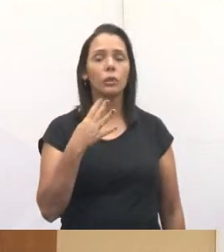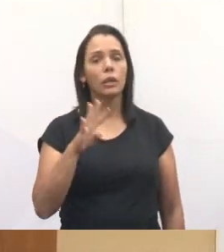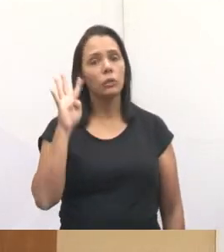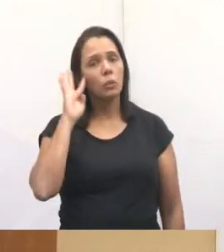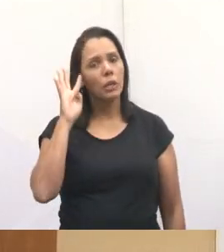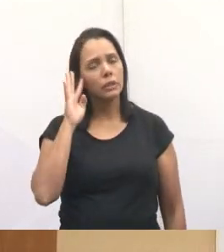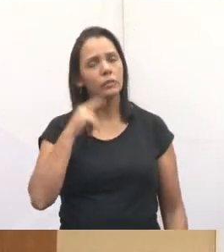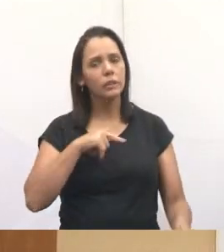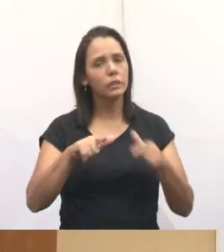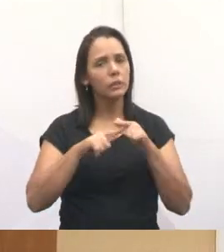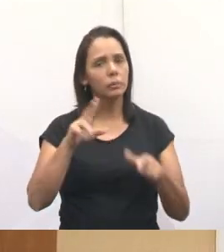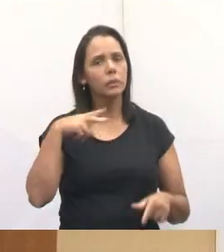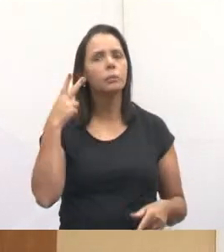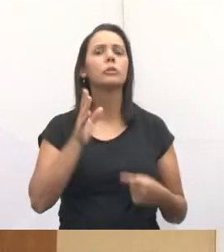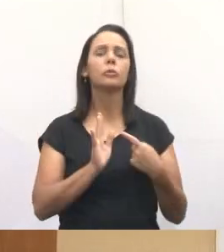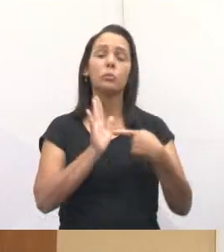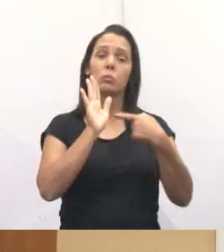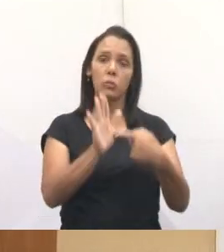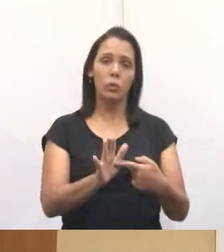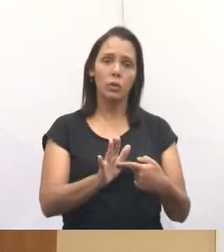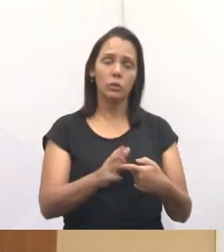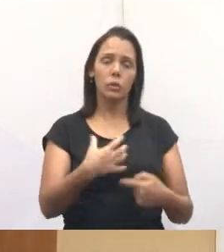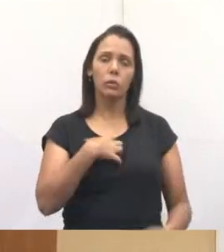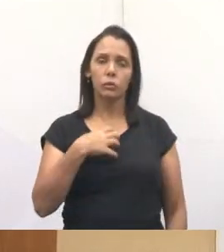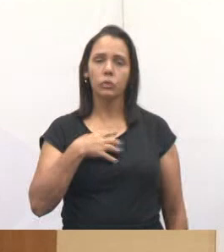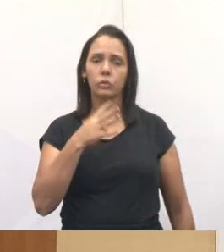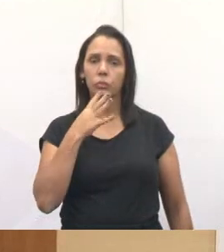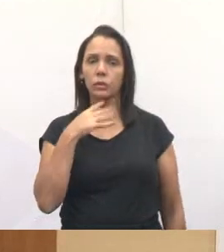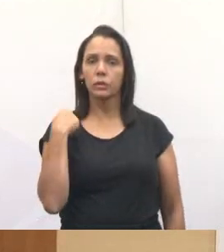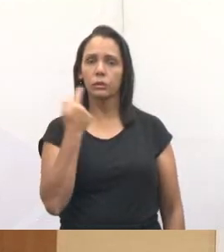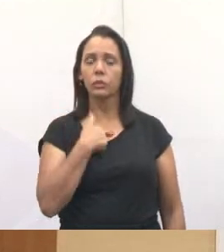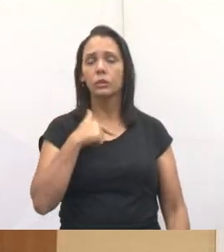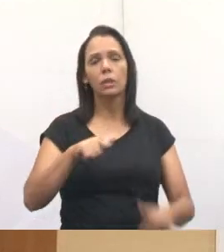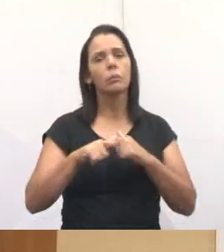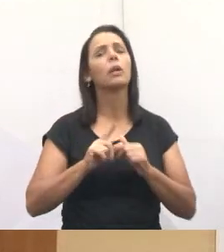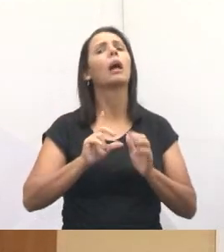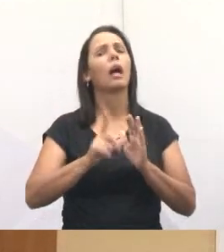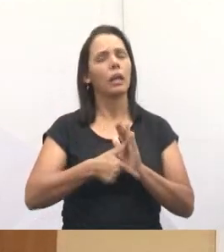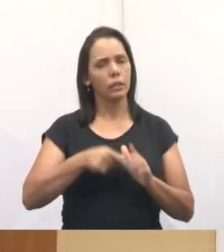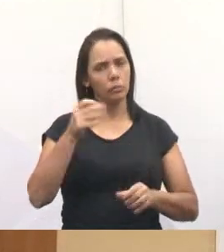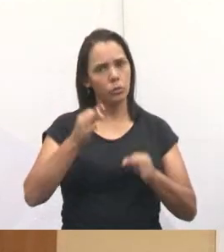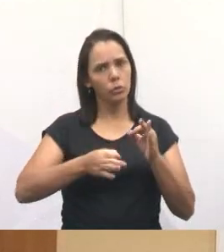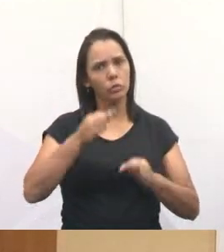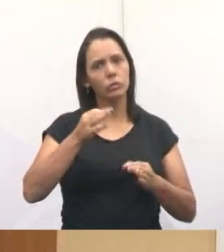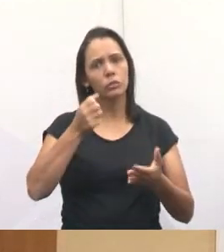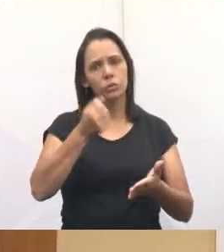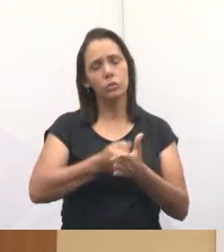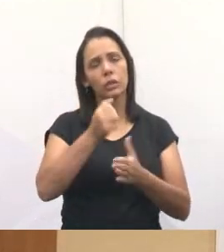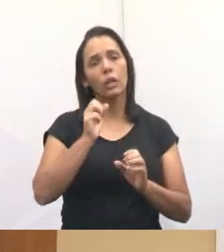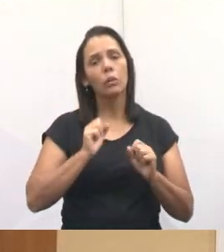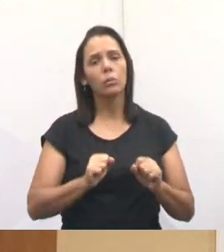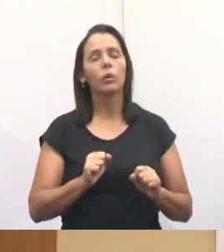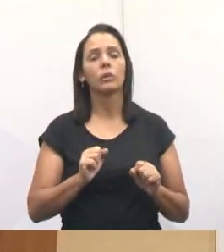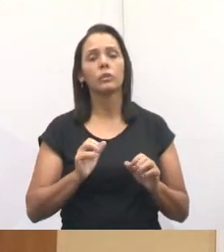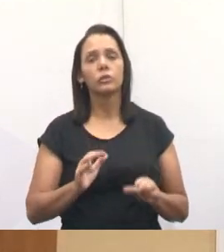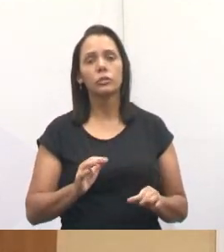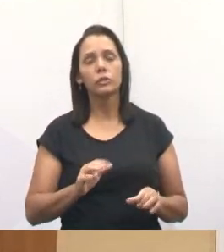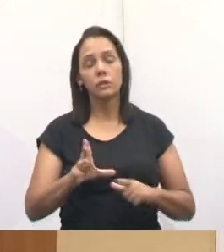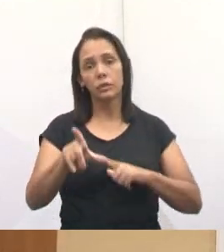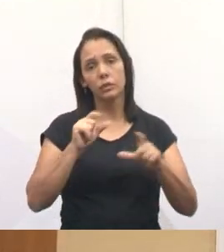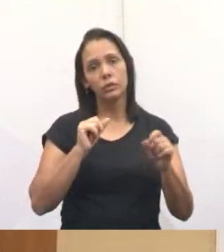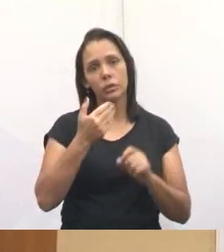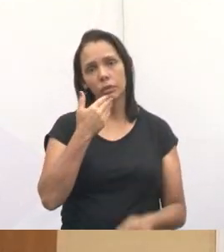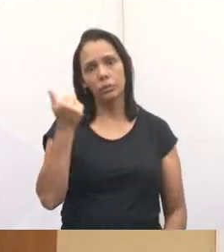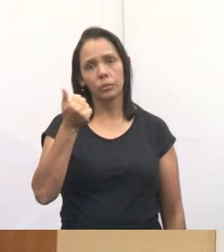dos vereadores. É uma forma de você conhecer o nosso trabalho. Aí sim você pode julgar. Esse está fazendo do jeito que eu quero, esse não está. E você escolher